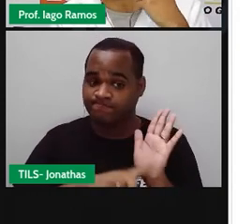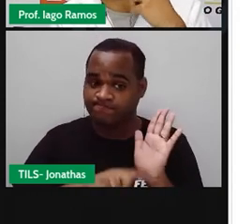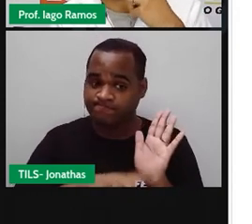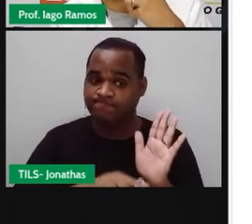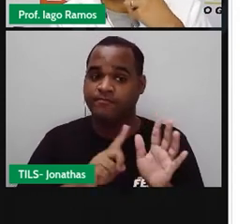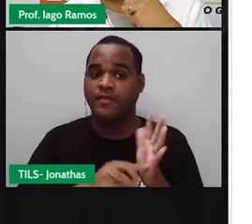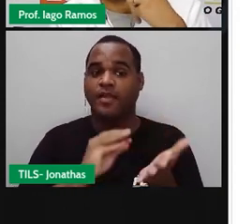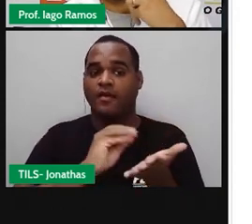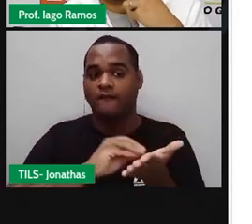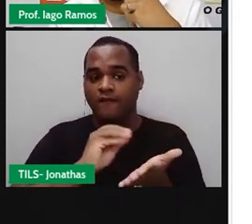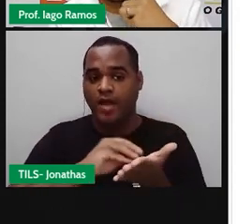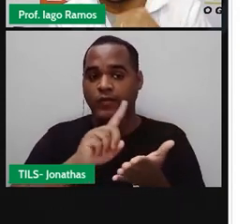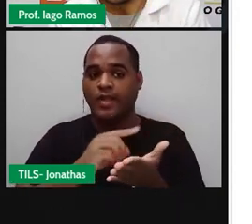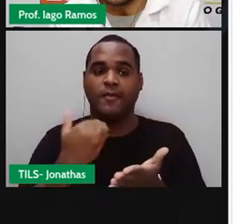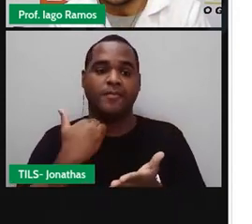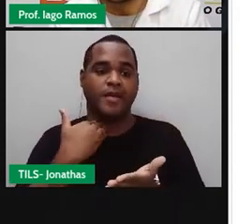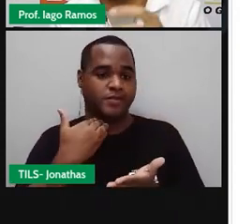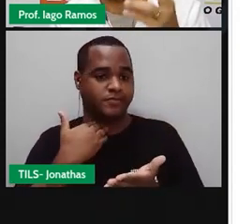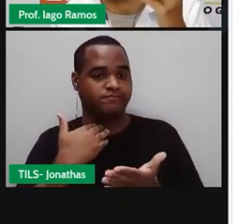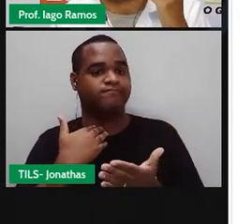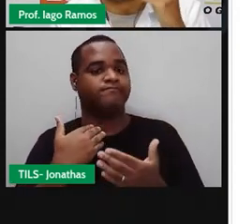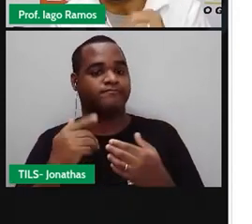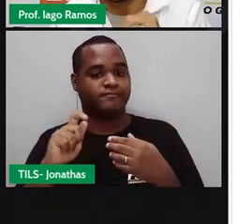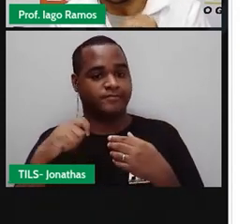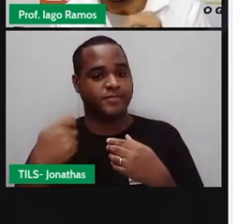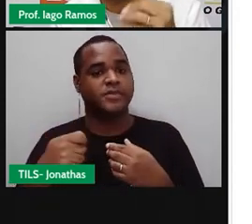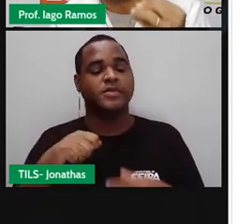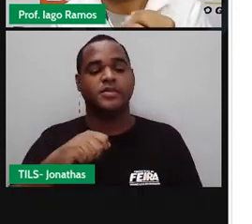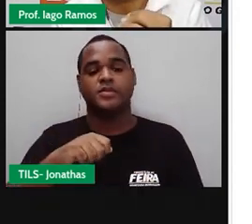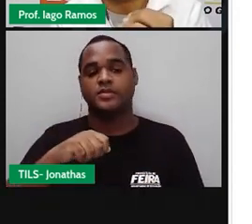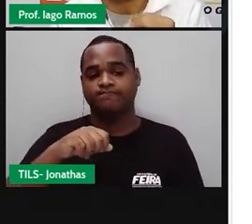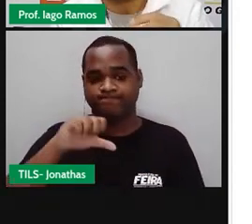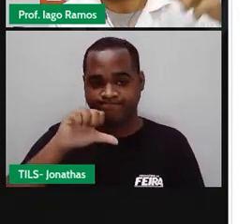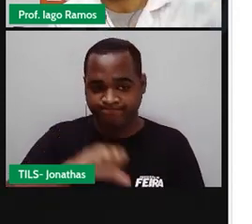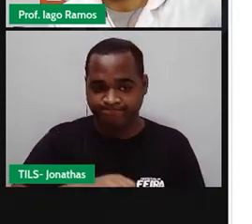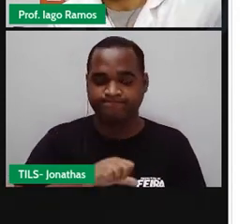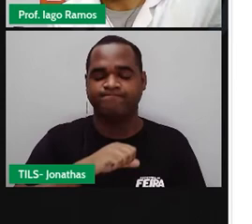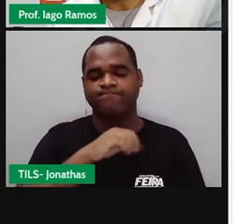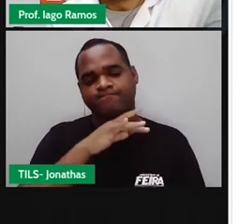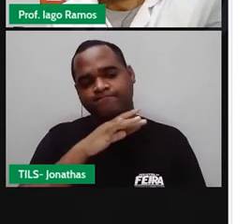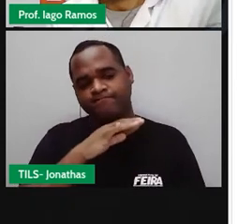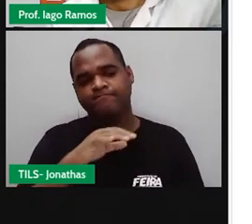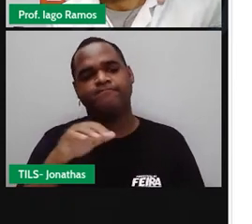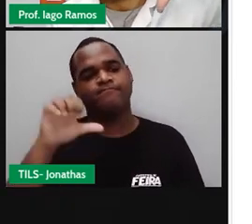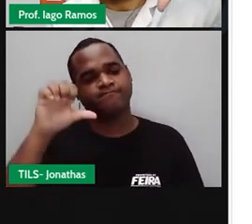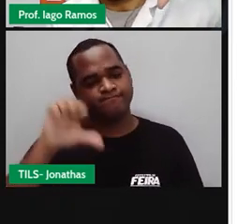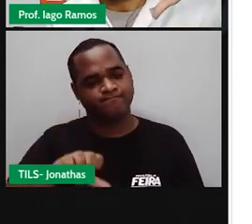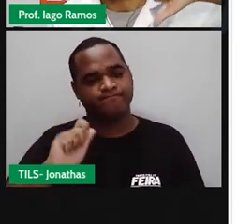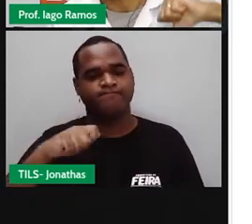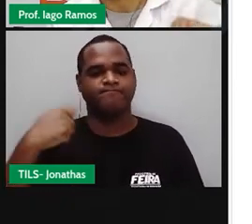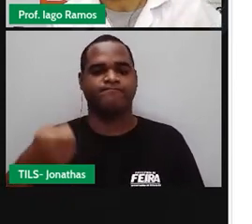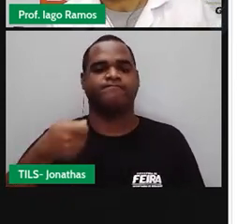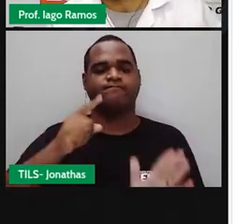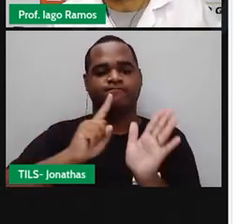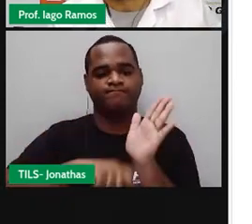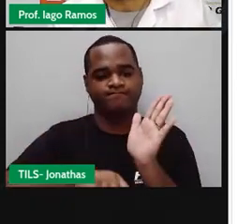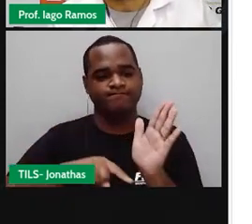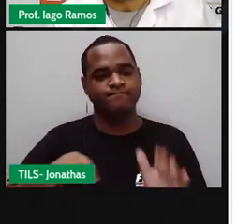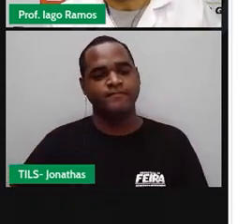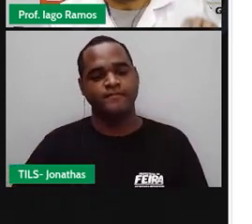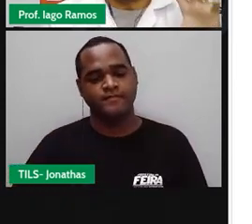tem dívida numa conta bancária, é uma coisa ruim. Uma coisa ruim é uma coisa negativa.